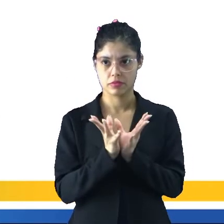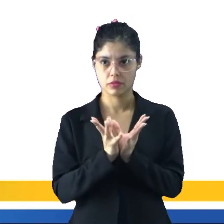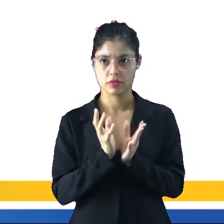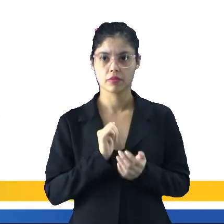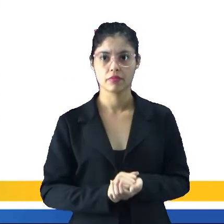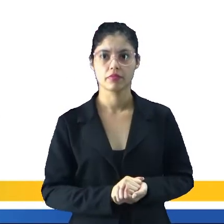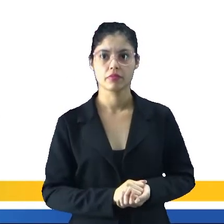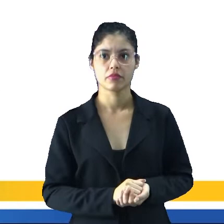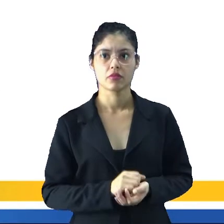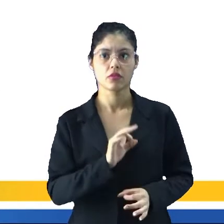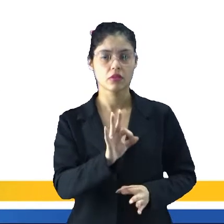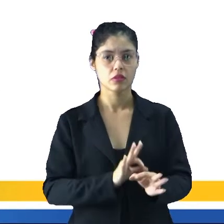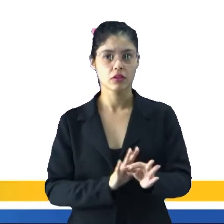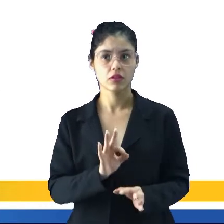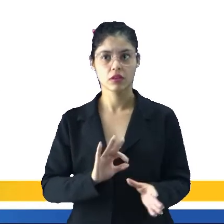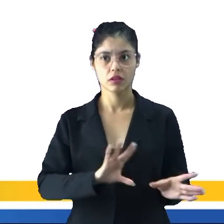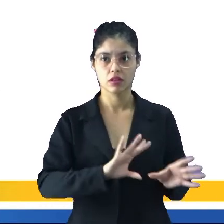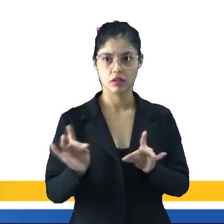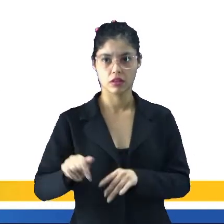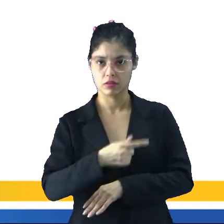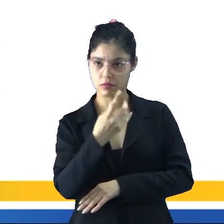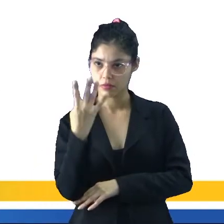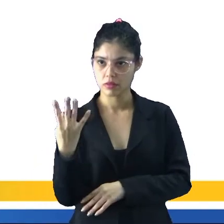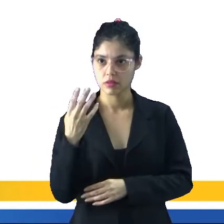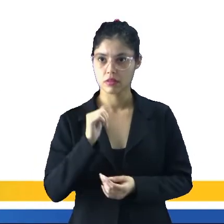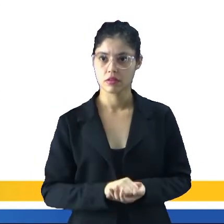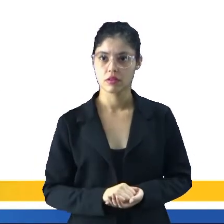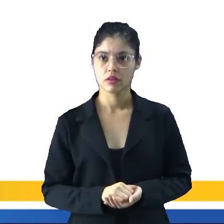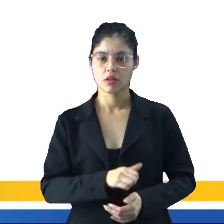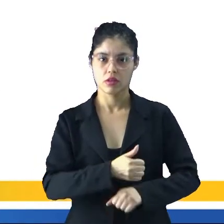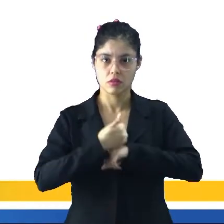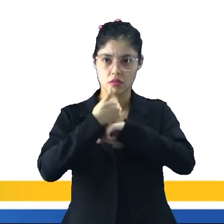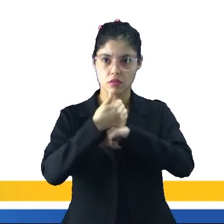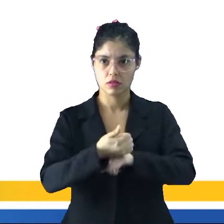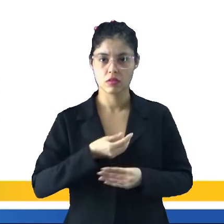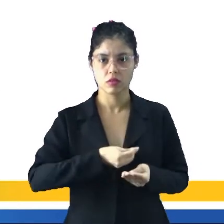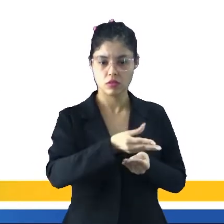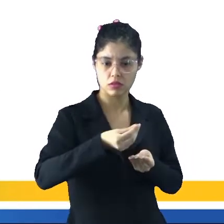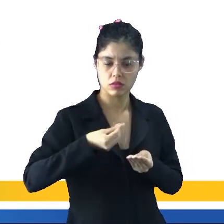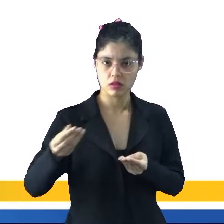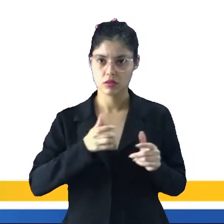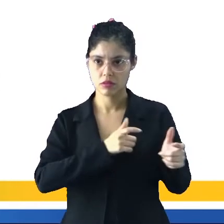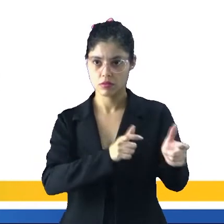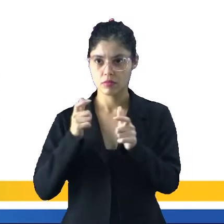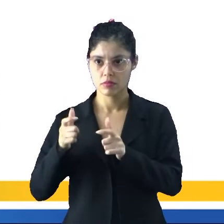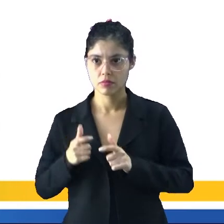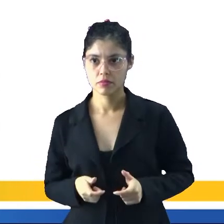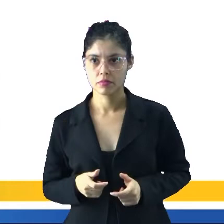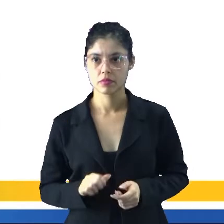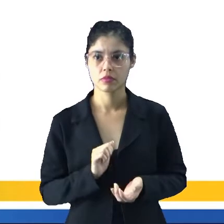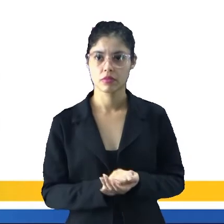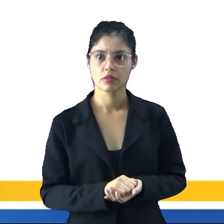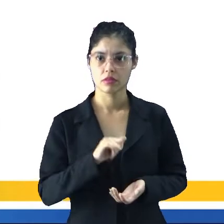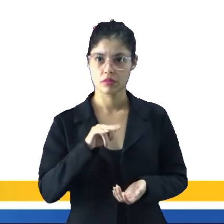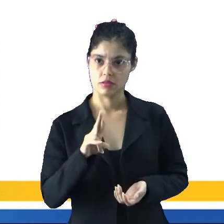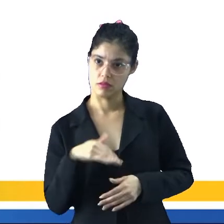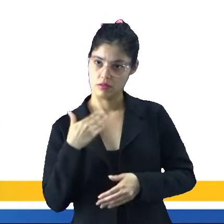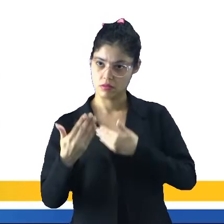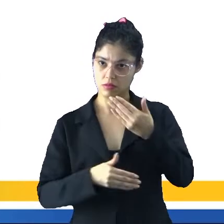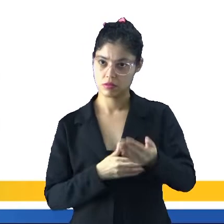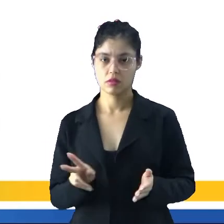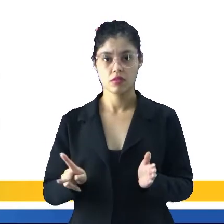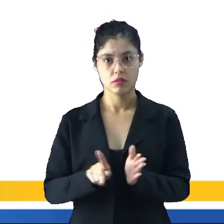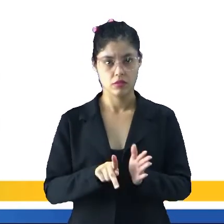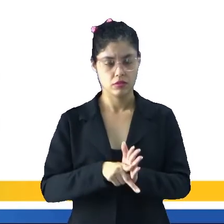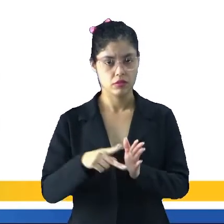eram organizadas, levando em consideração a quantidade, a qualidade e a distribuição espacial dos recursos indispensáveis ao